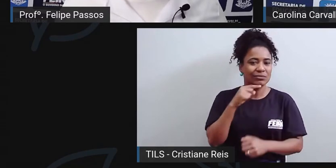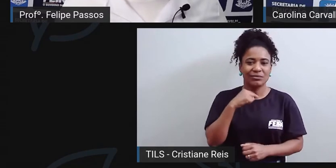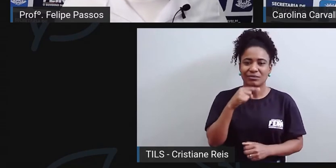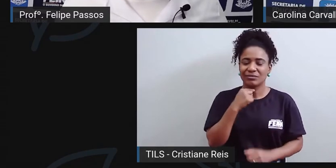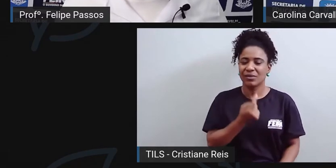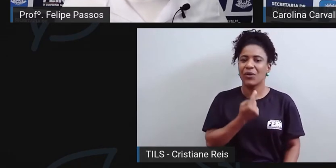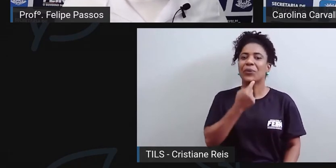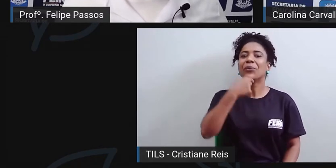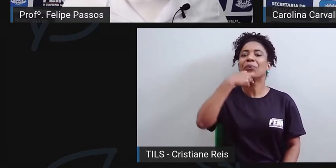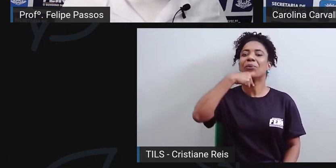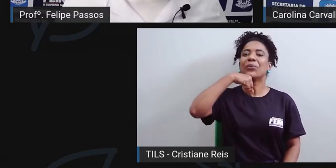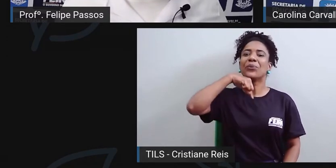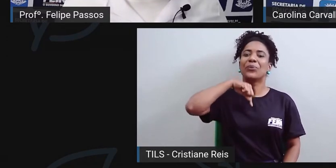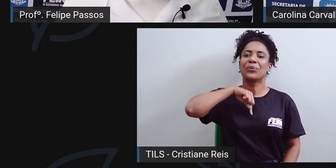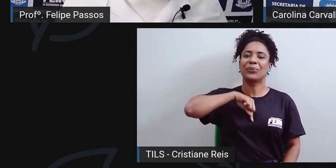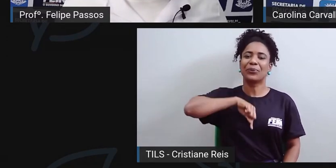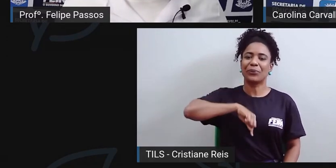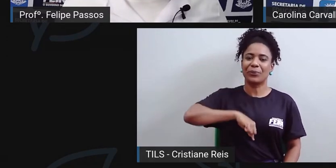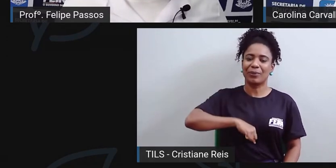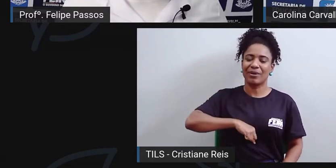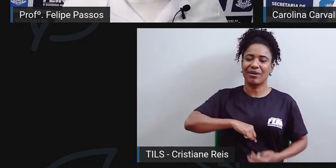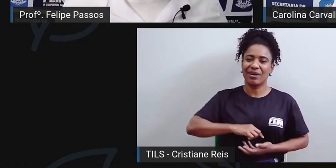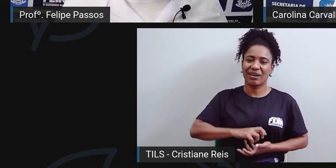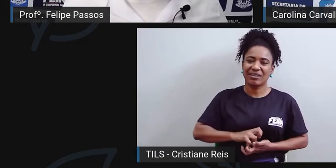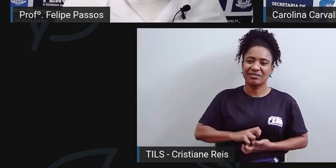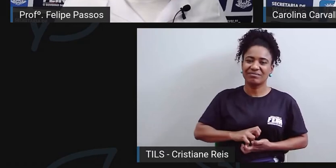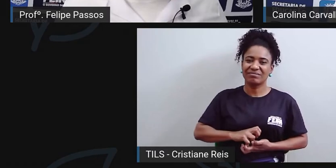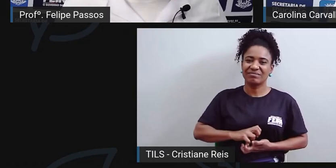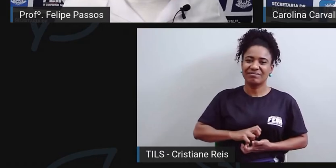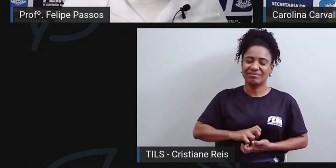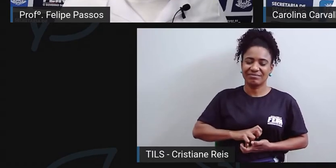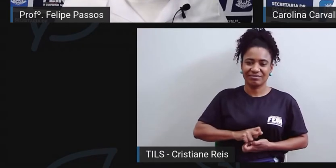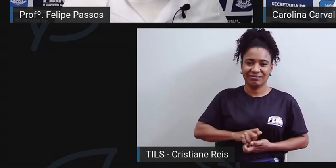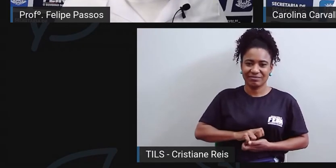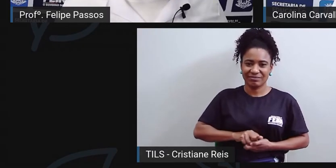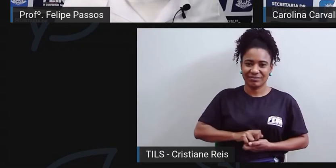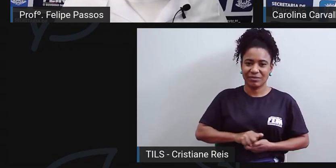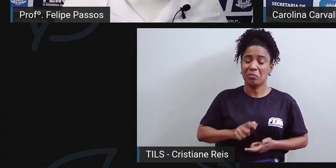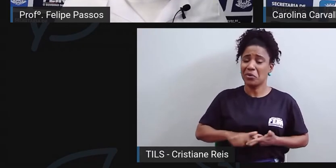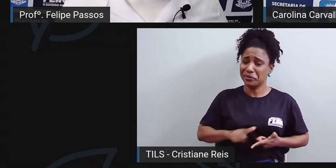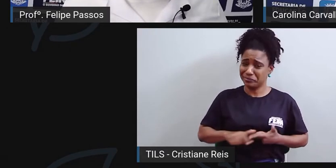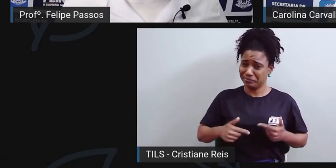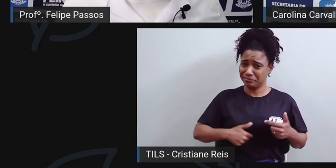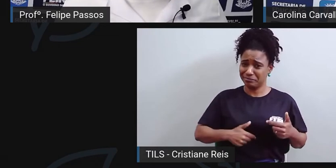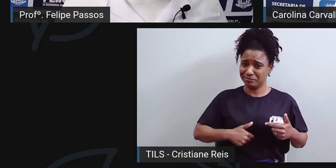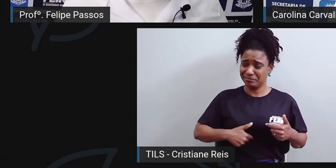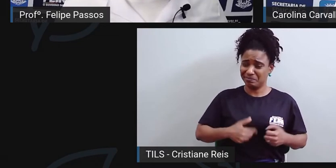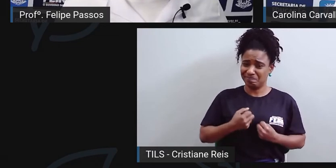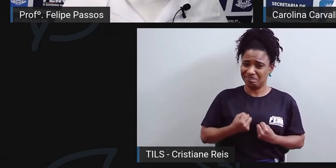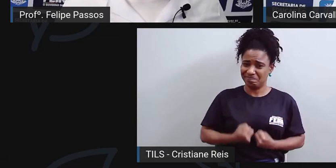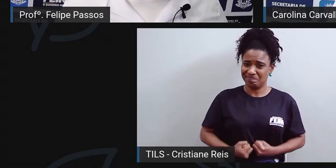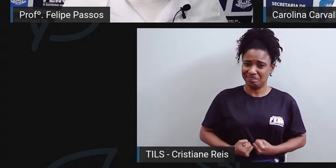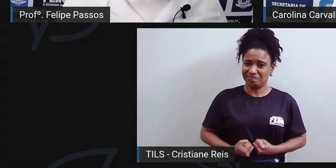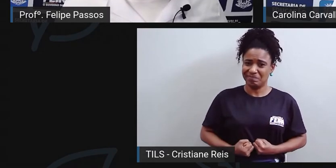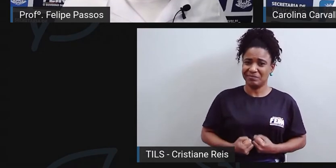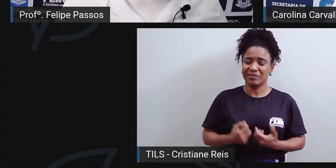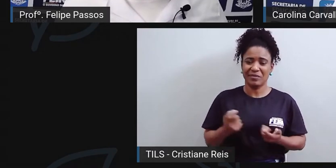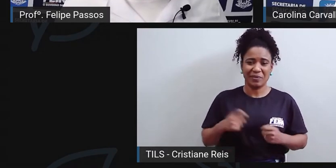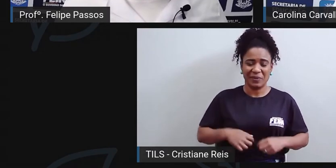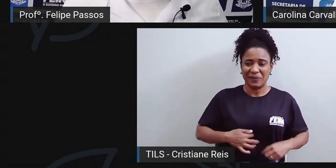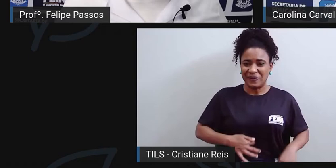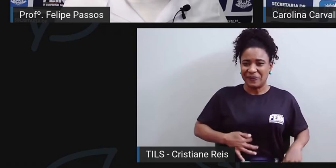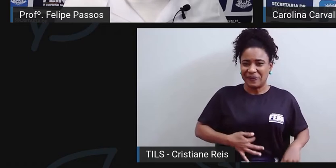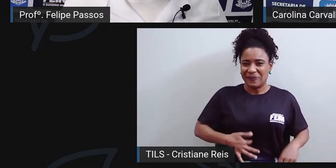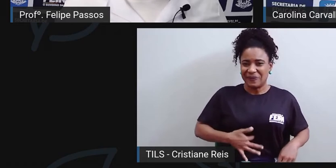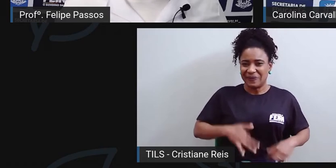adequada daquele alimento ali, você pode ter algum problema no sistema digestivo, né, então, como uma gastrite,